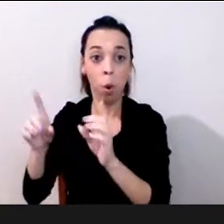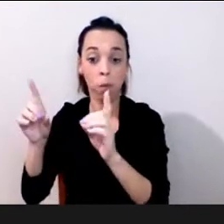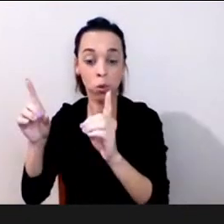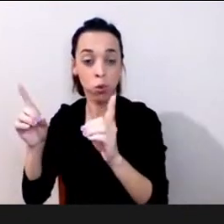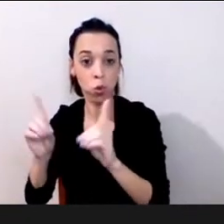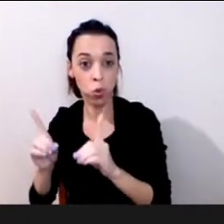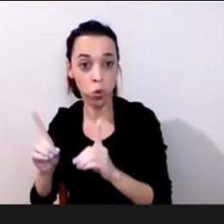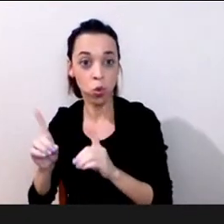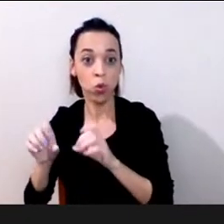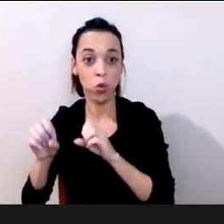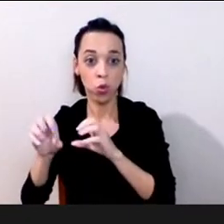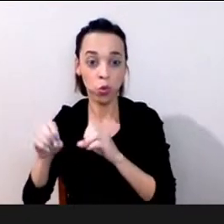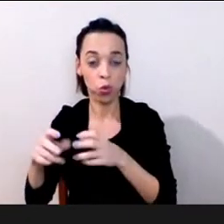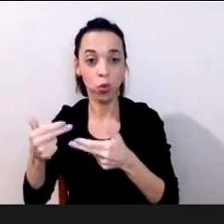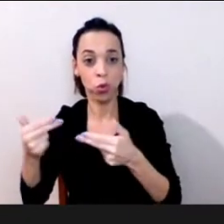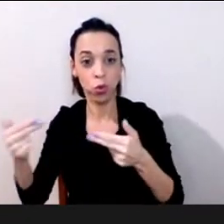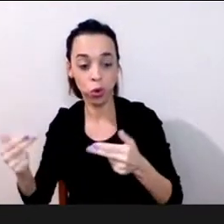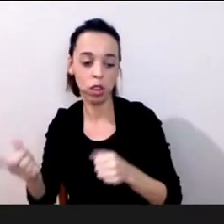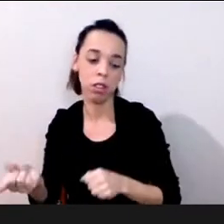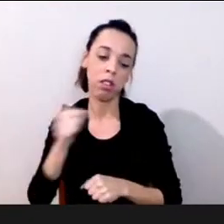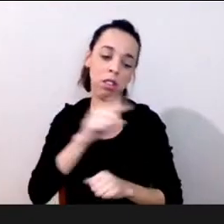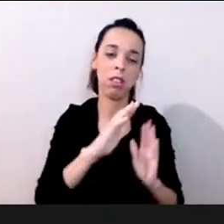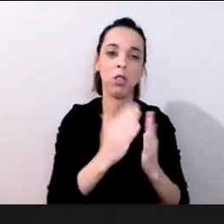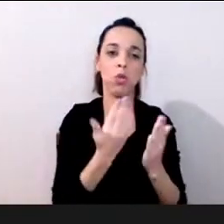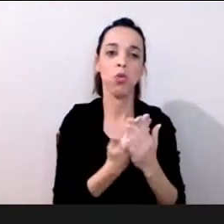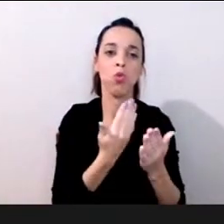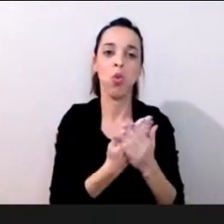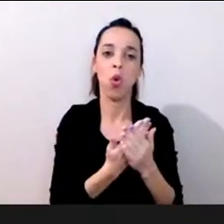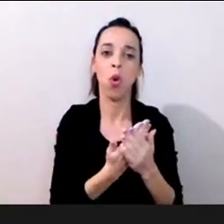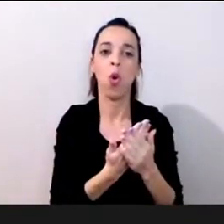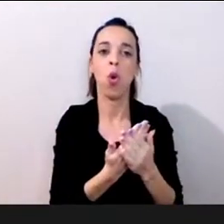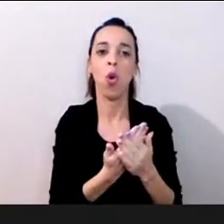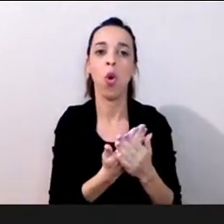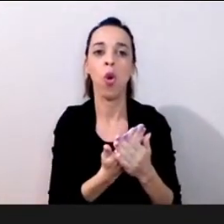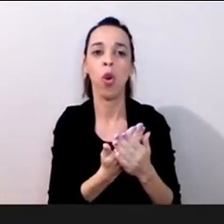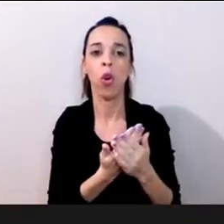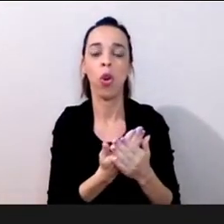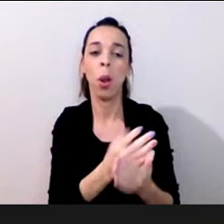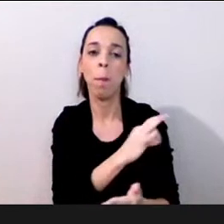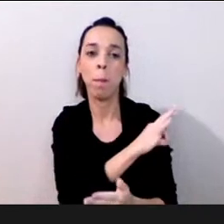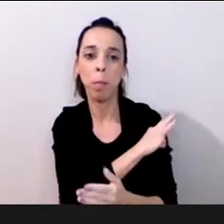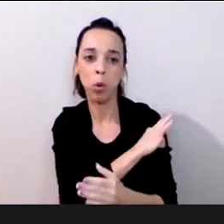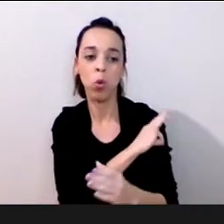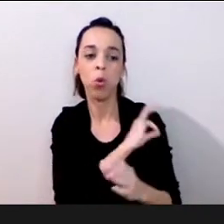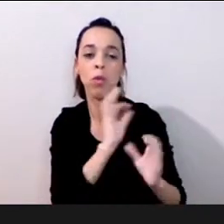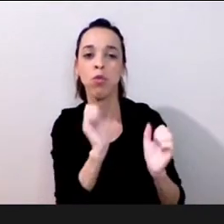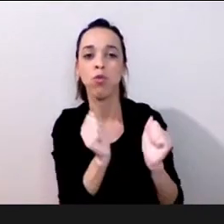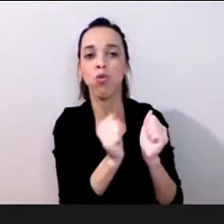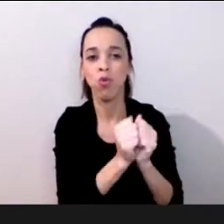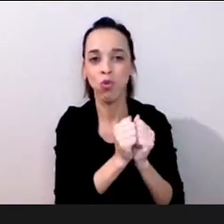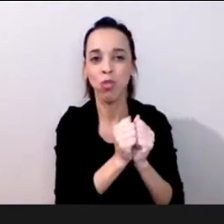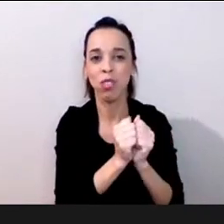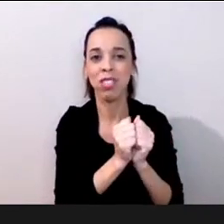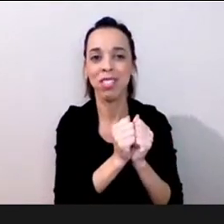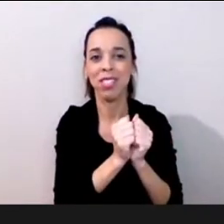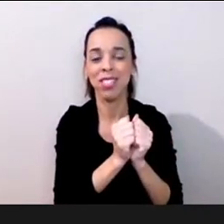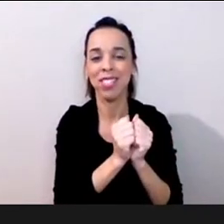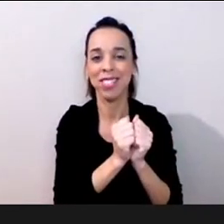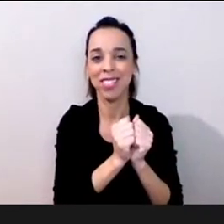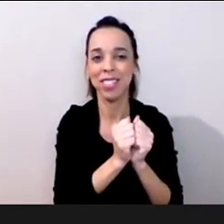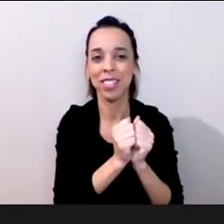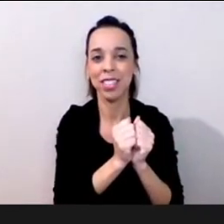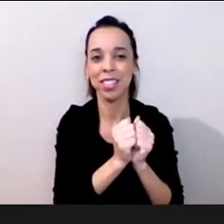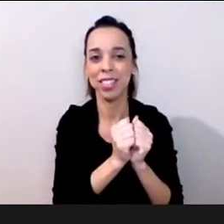vai à APAE mas eu penso que isso o modelo talvez melhor é que a APAE venha à escola